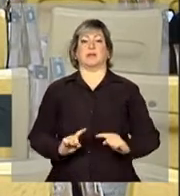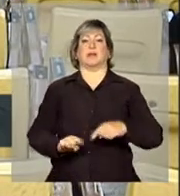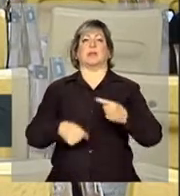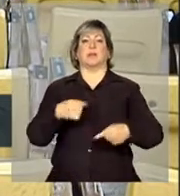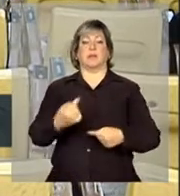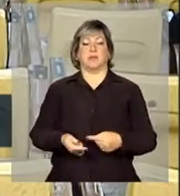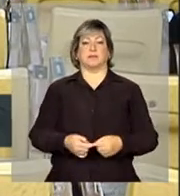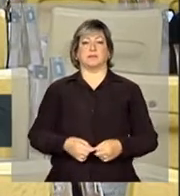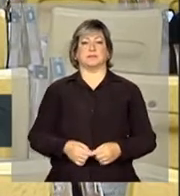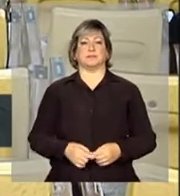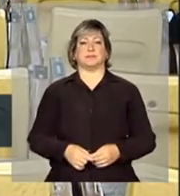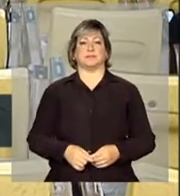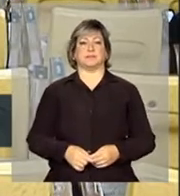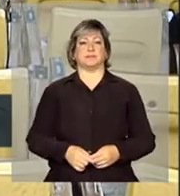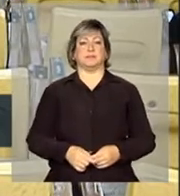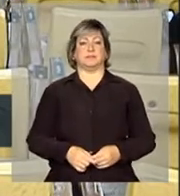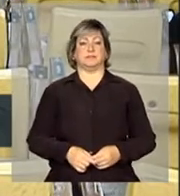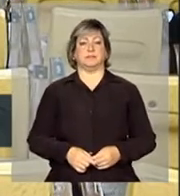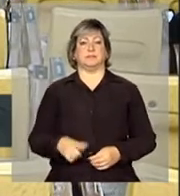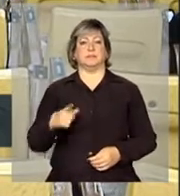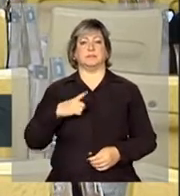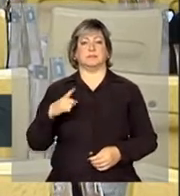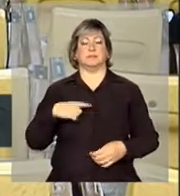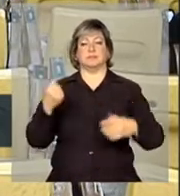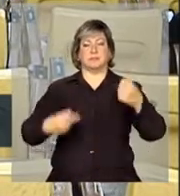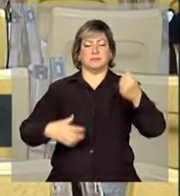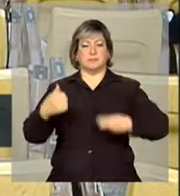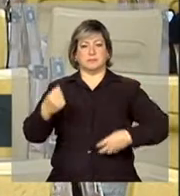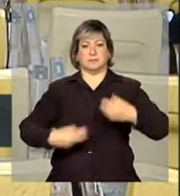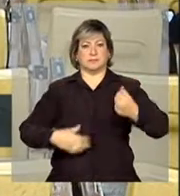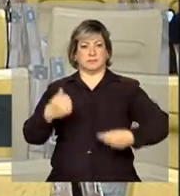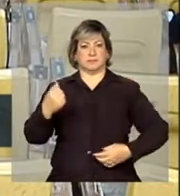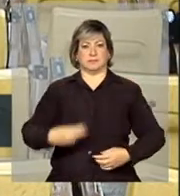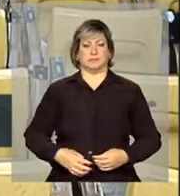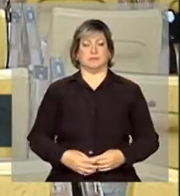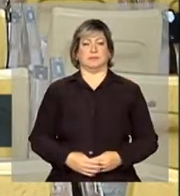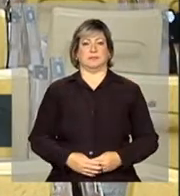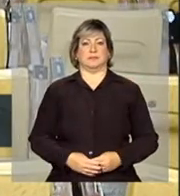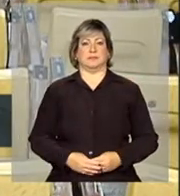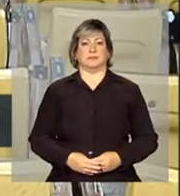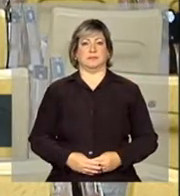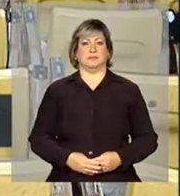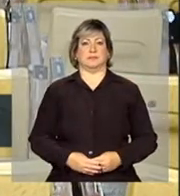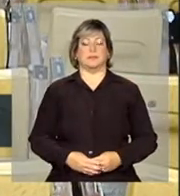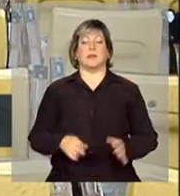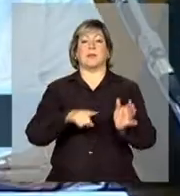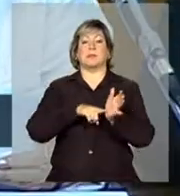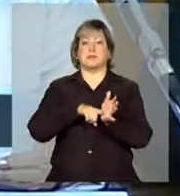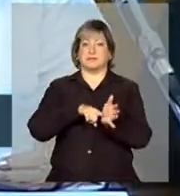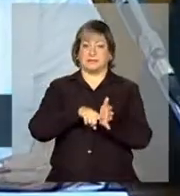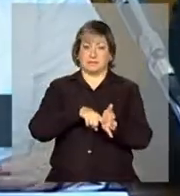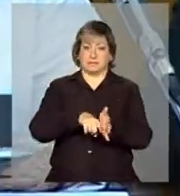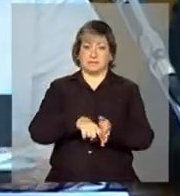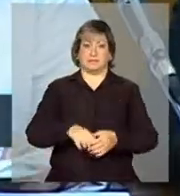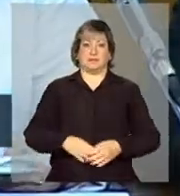teremos a apresentação da pesquisa.